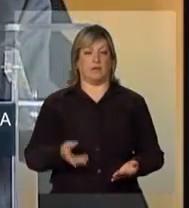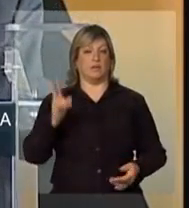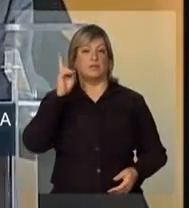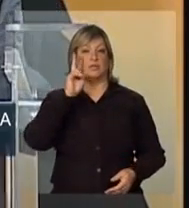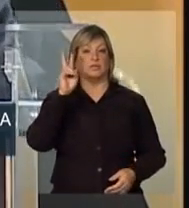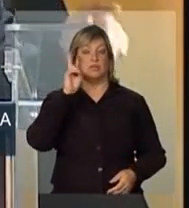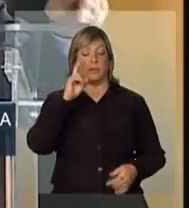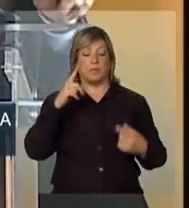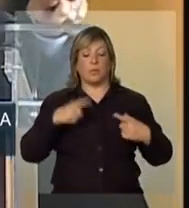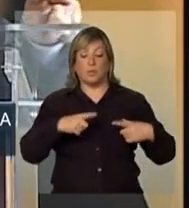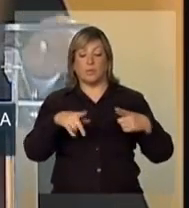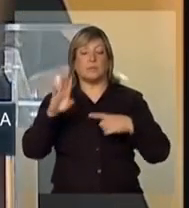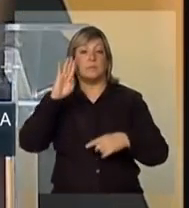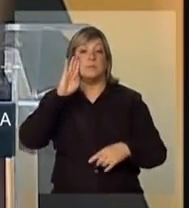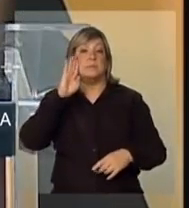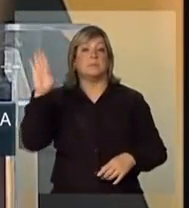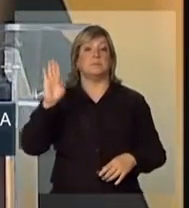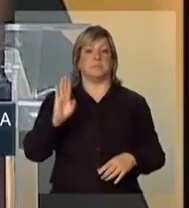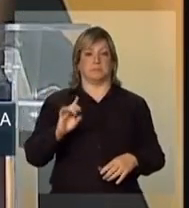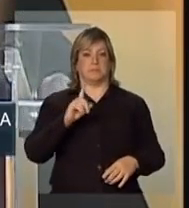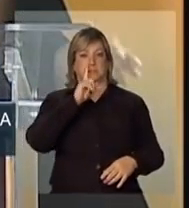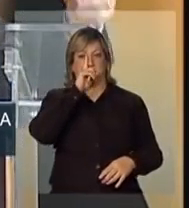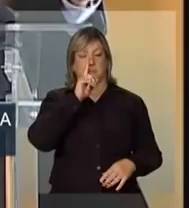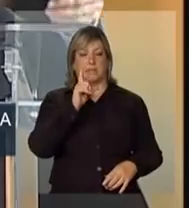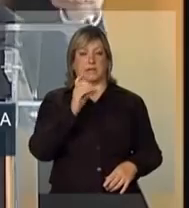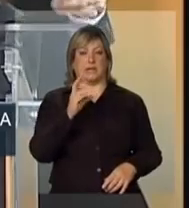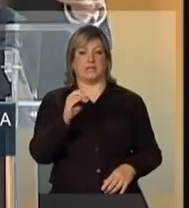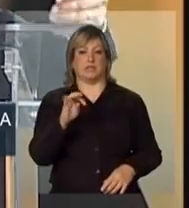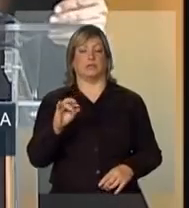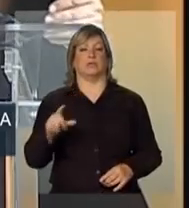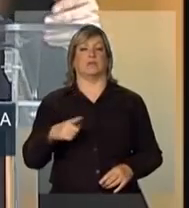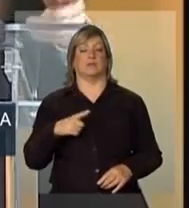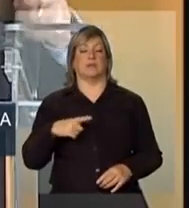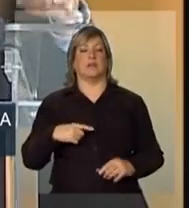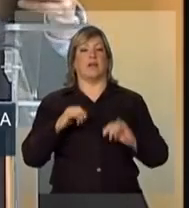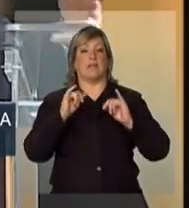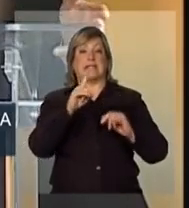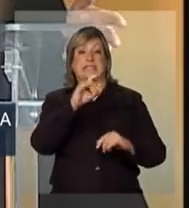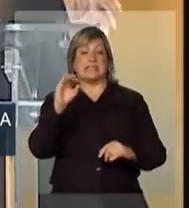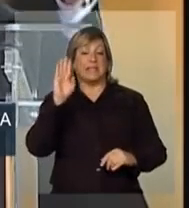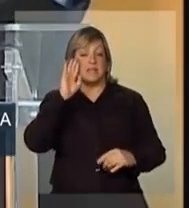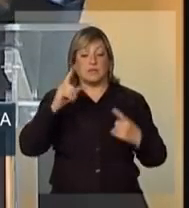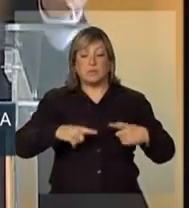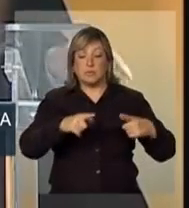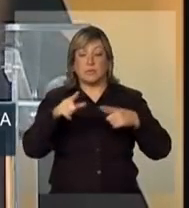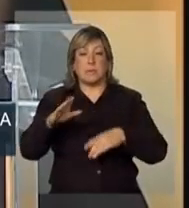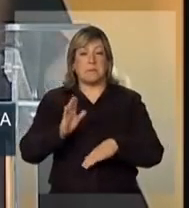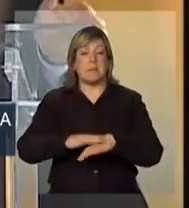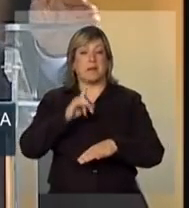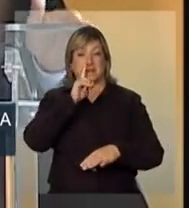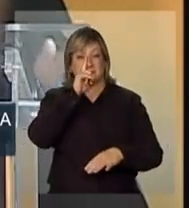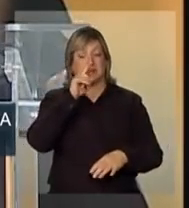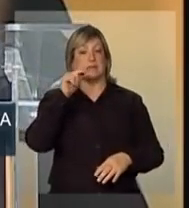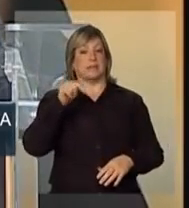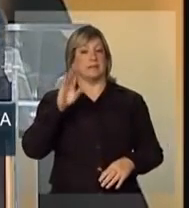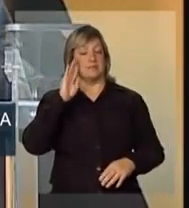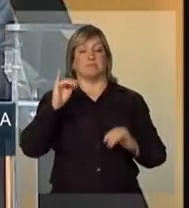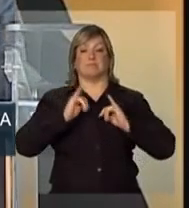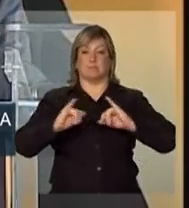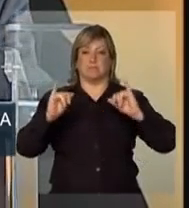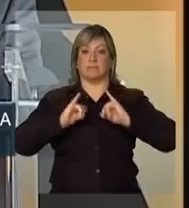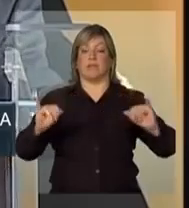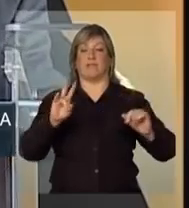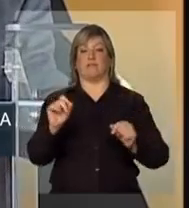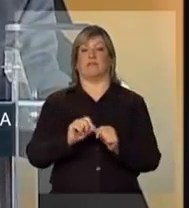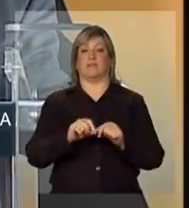pontos críticos, já que aqui foram mencionados os 100 pontos críticos serão objeto da nossa atenção nessa campanha que será